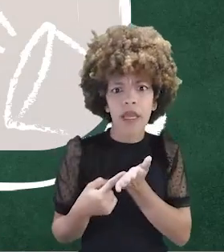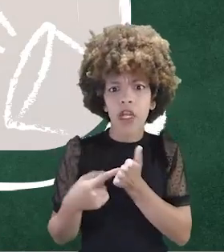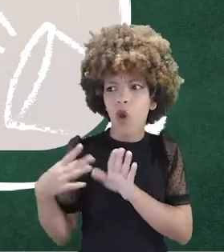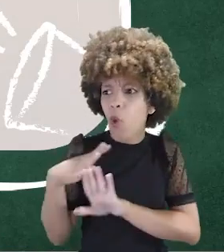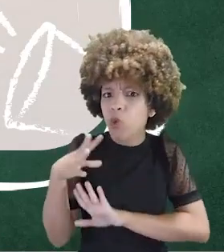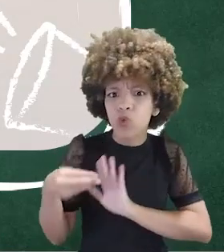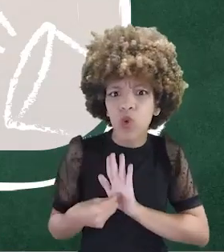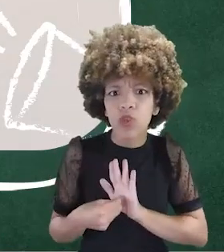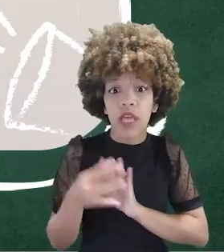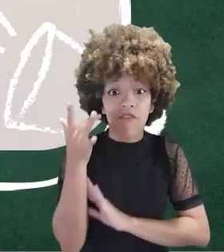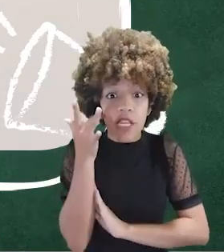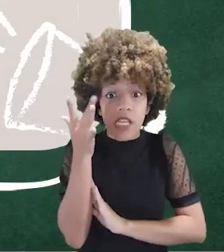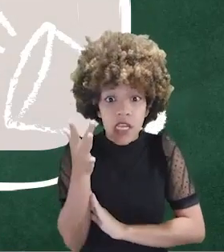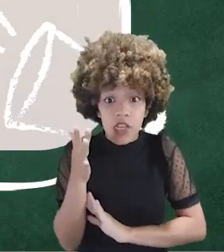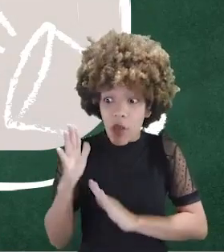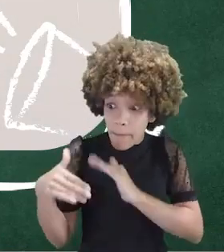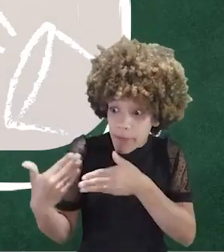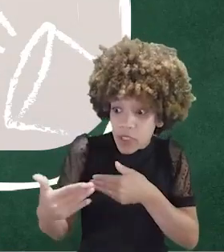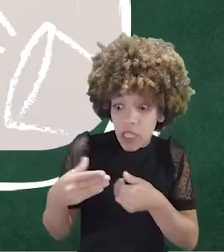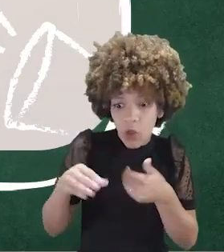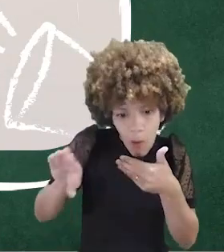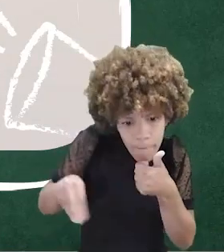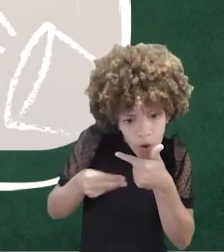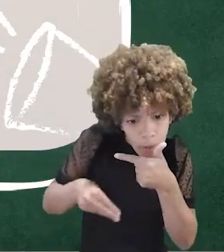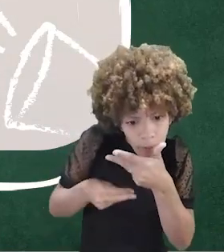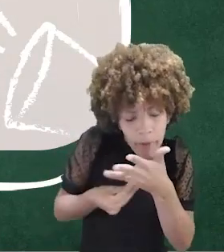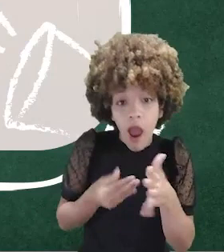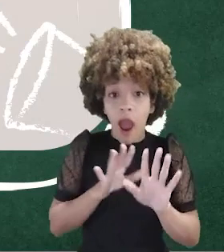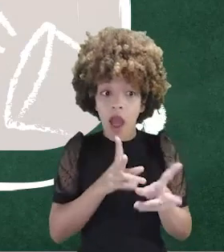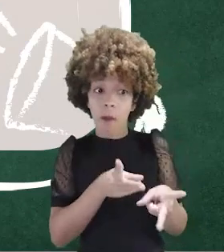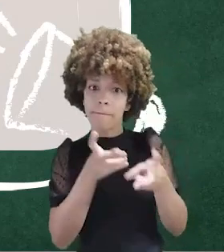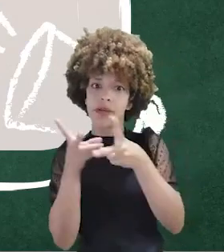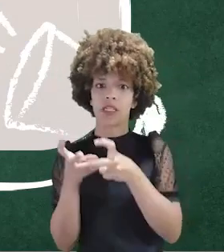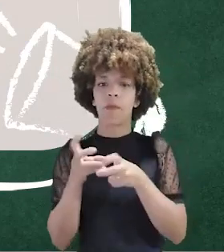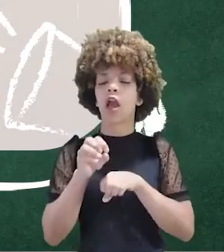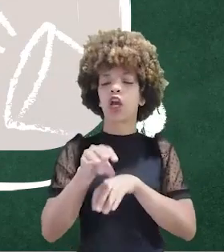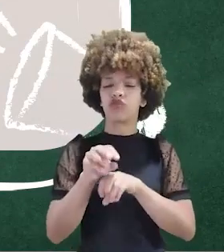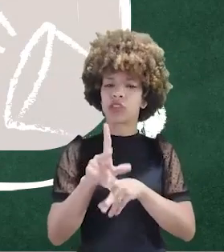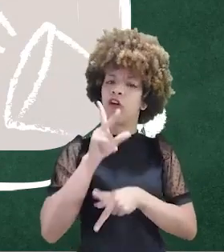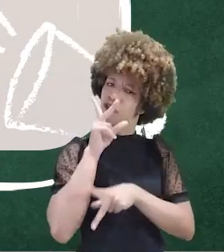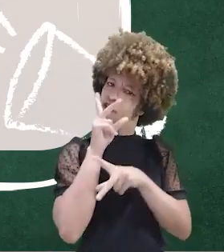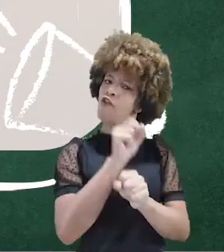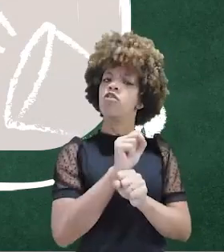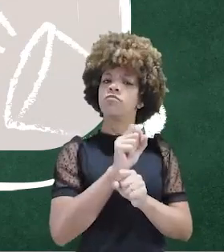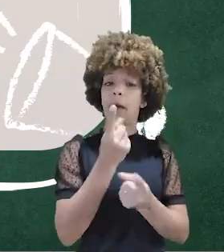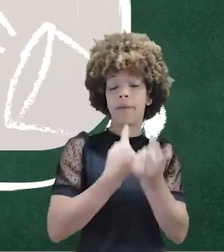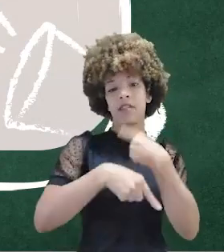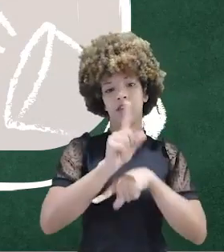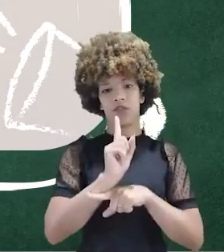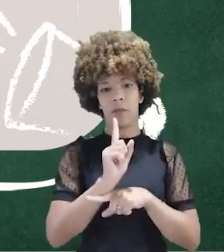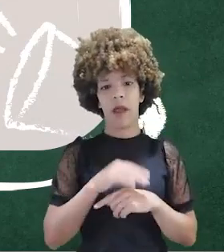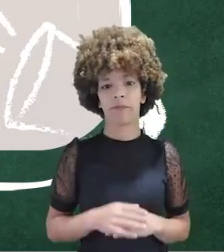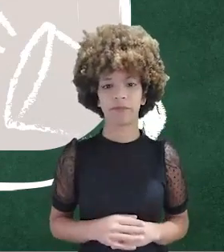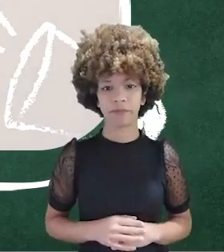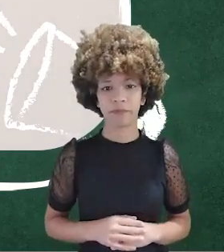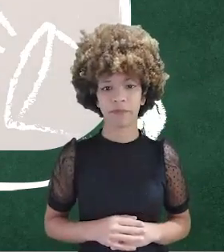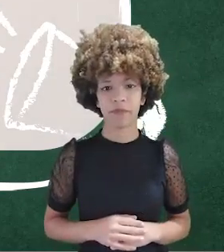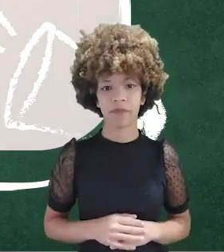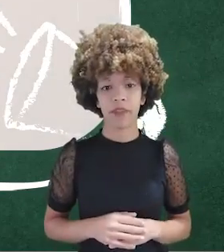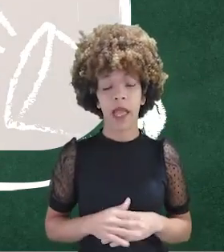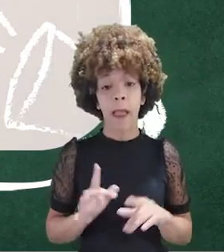para todos, que facilitem esse processo, aí sim eu vejo a educação com grande potencial de transformação.